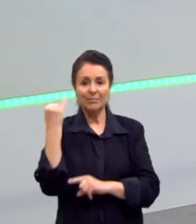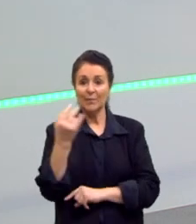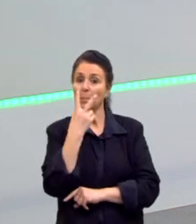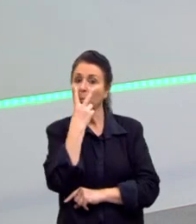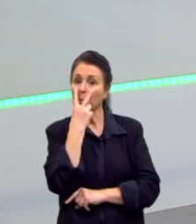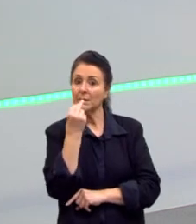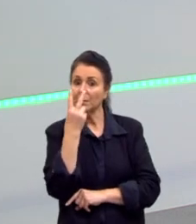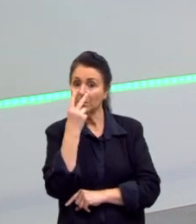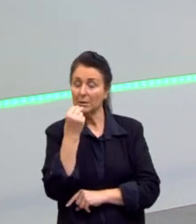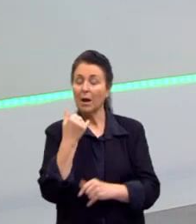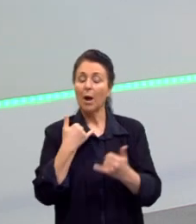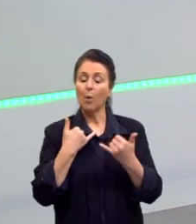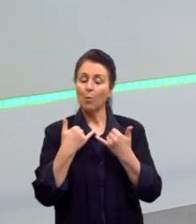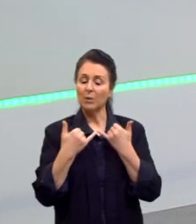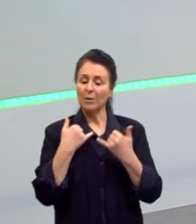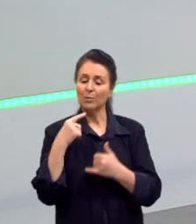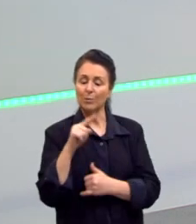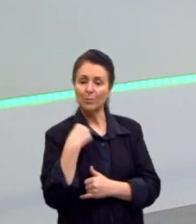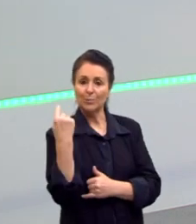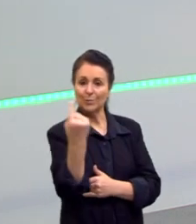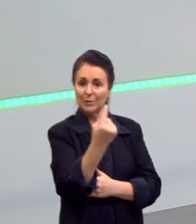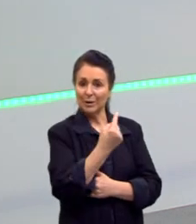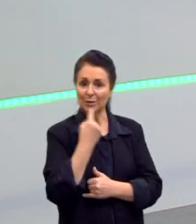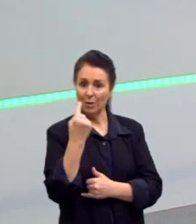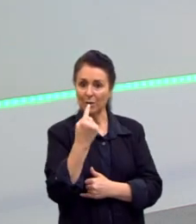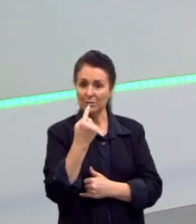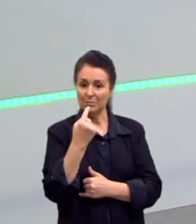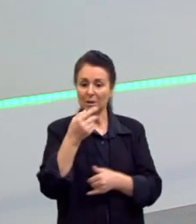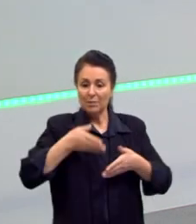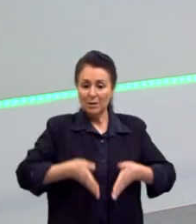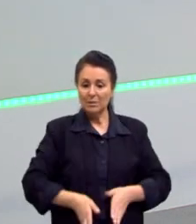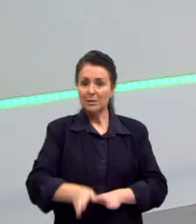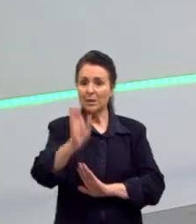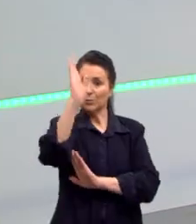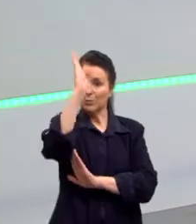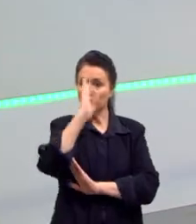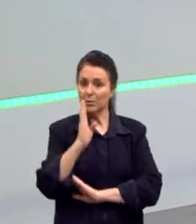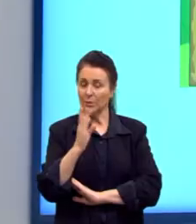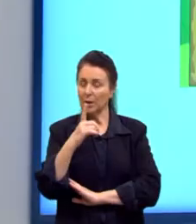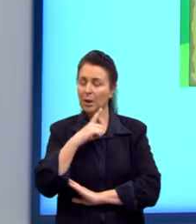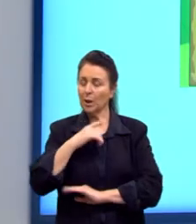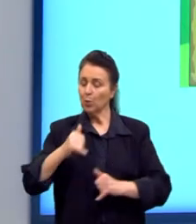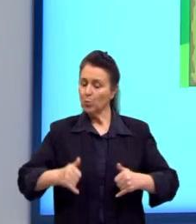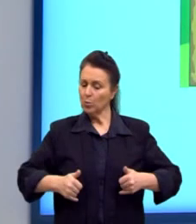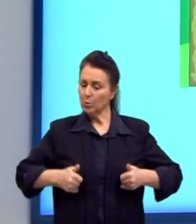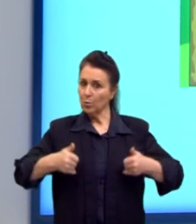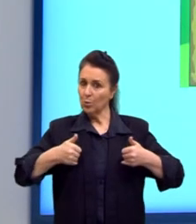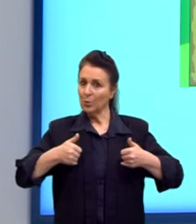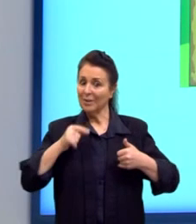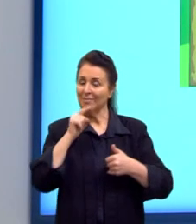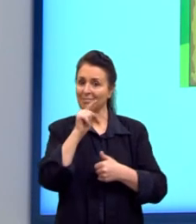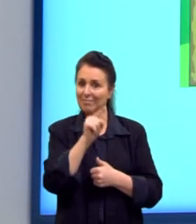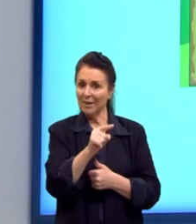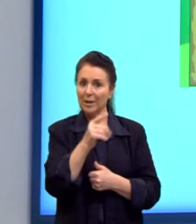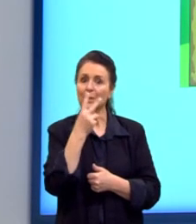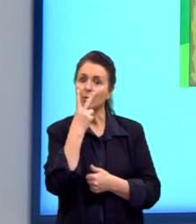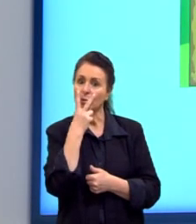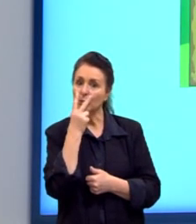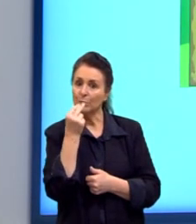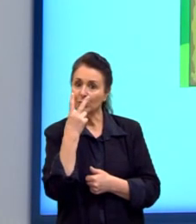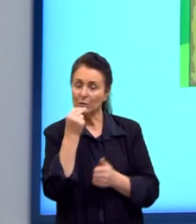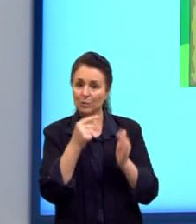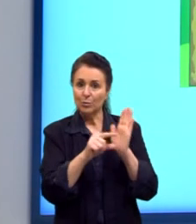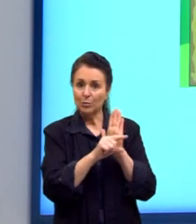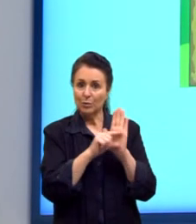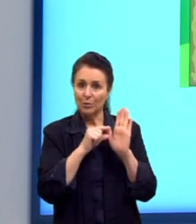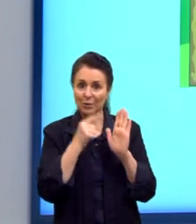Assis tem que ser um exemplo para nós. E nós, como brasileiros, devemos nos orgulhar desse rapazinho aqui, desse autor. Que aqui eu tenho